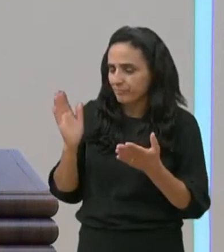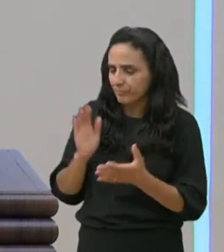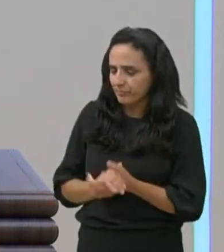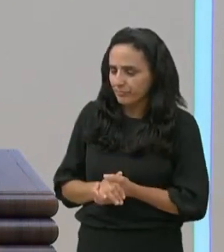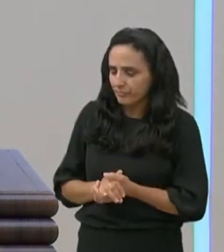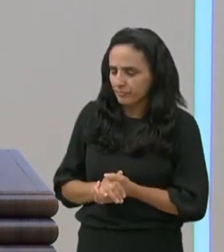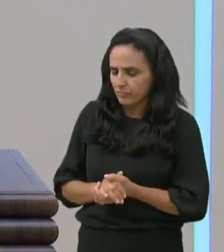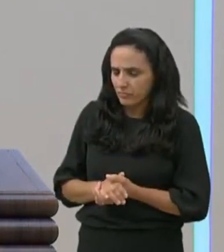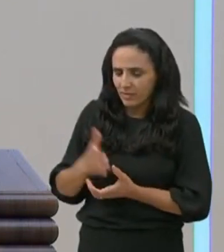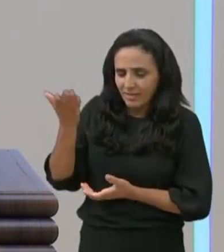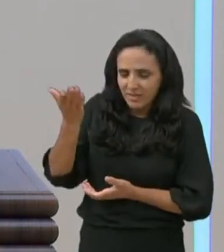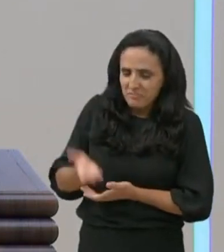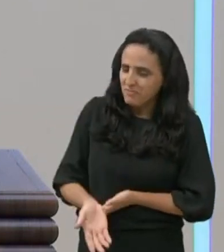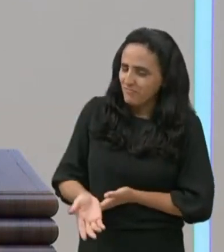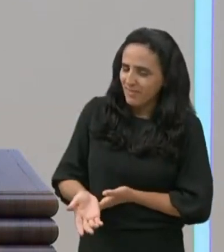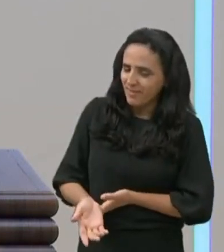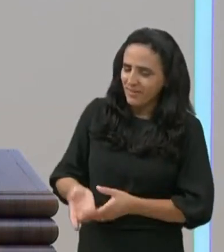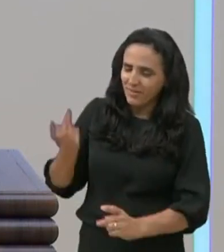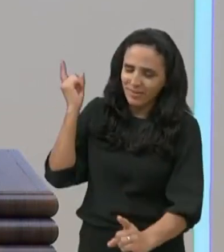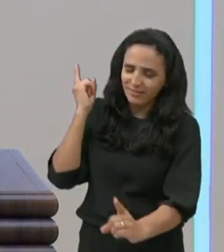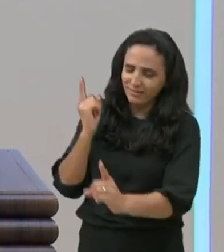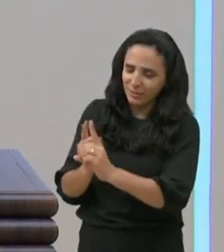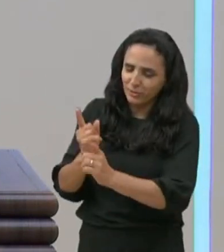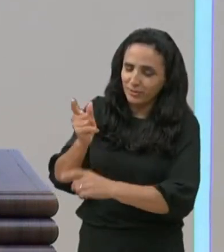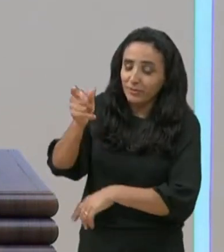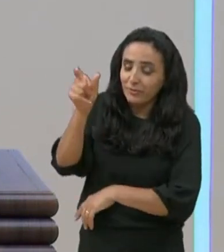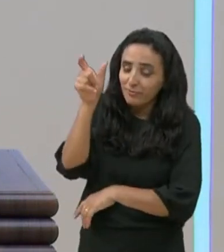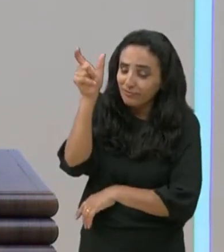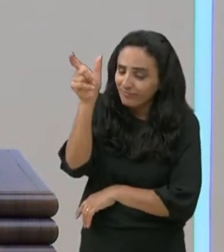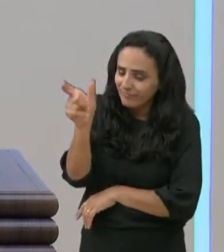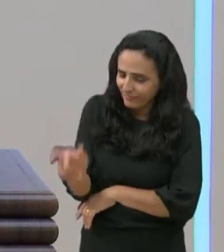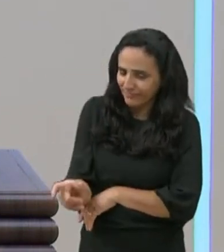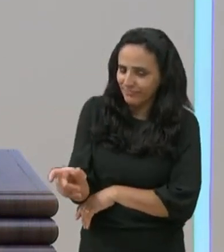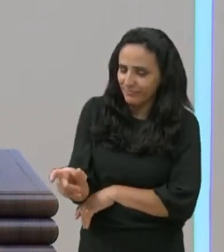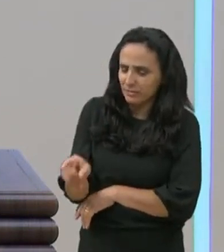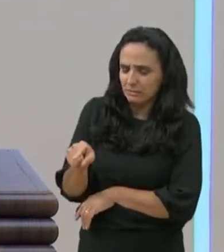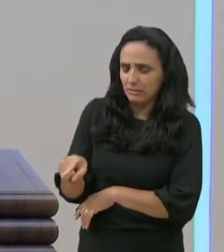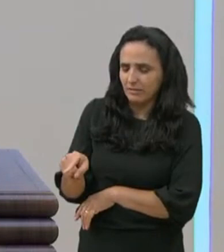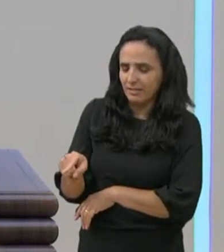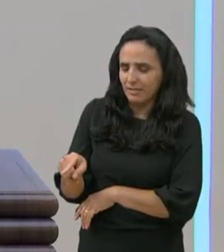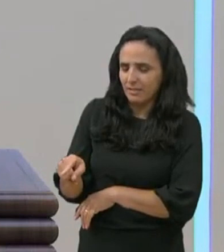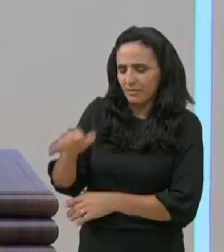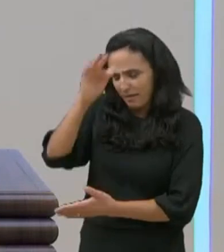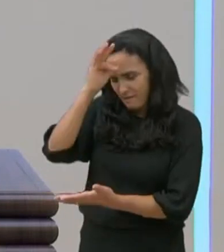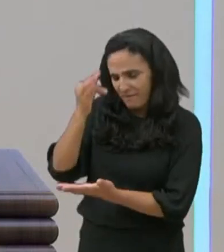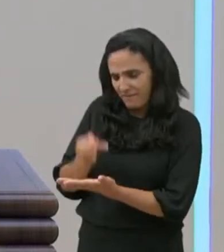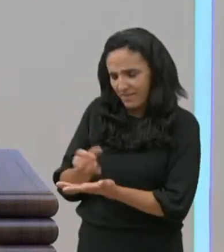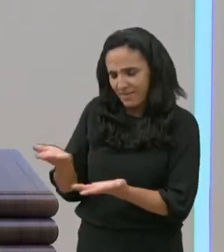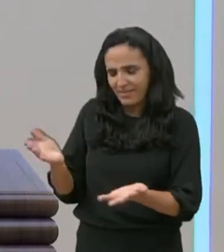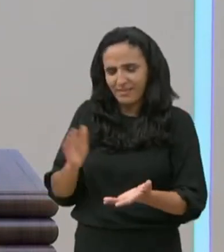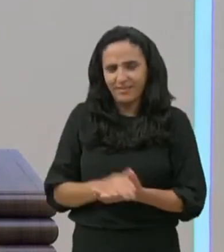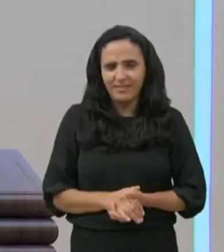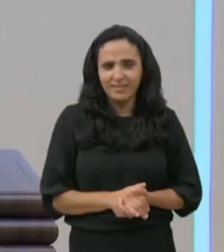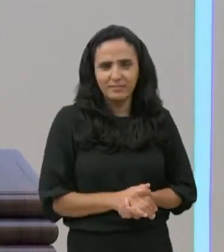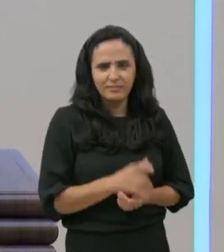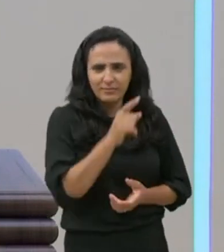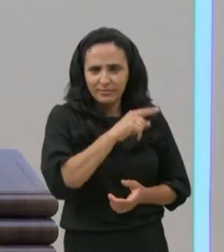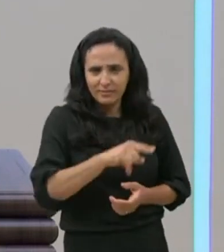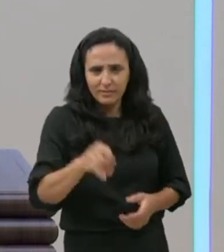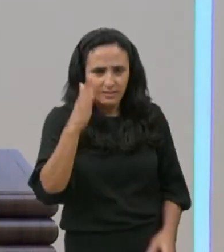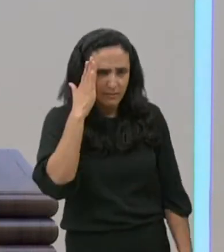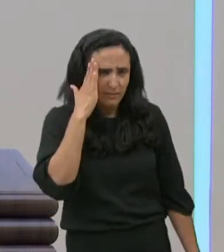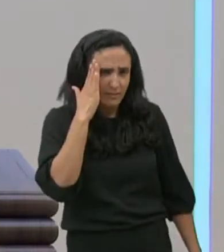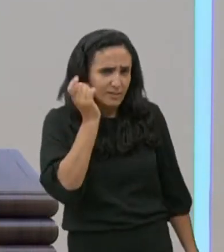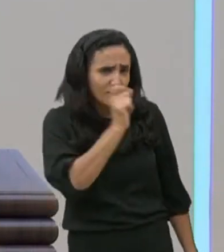Jesus disse, nem Israel, eu vi tanta fé, deixa eu dizer para você, o que é que, aquele homem, entendeu,